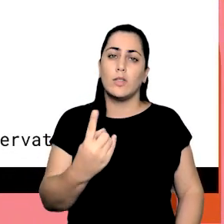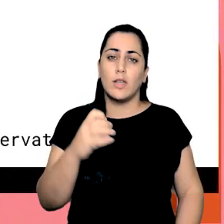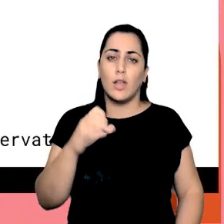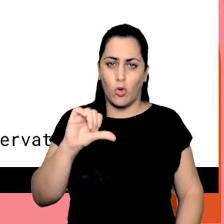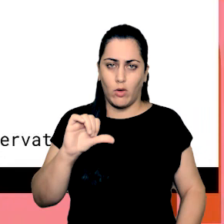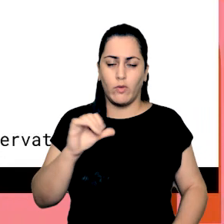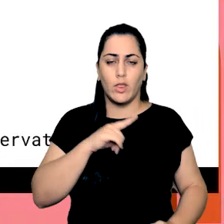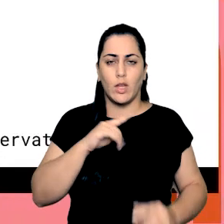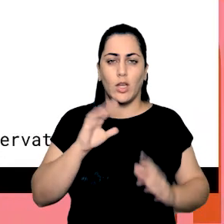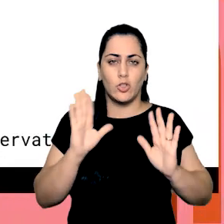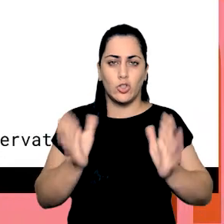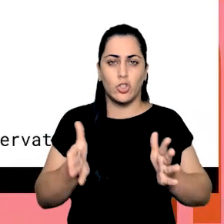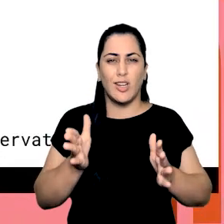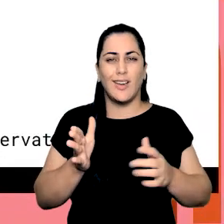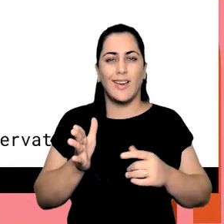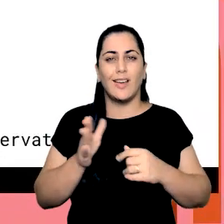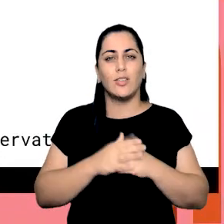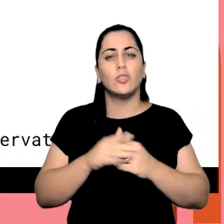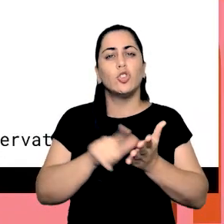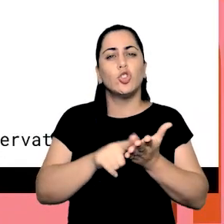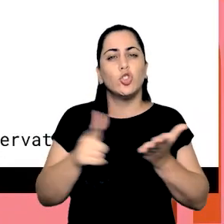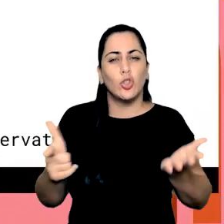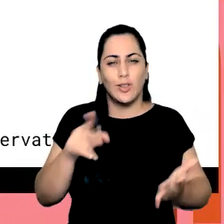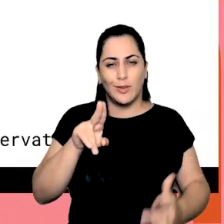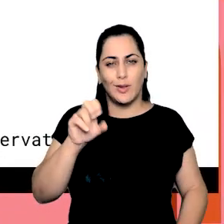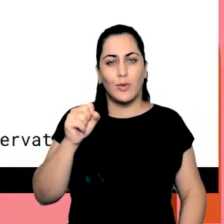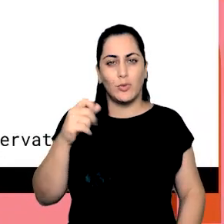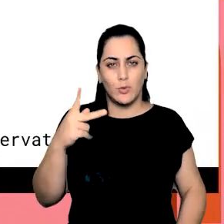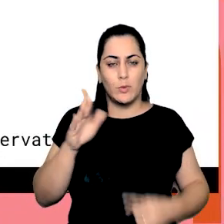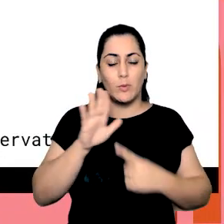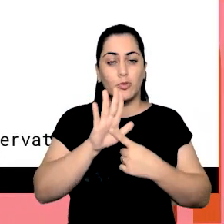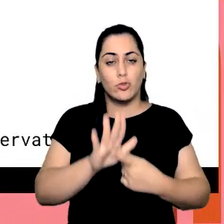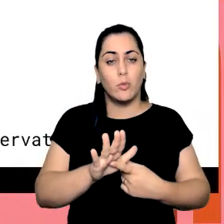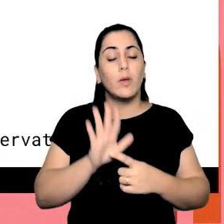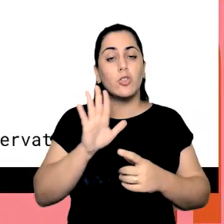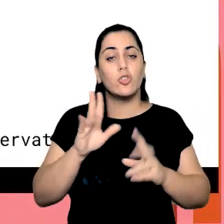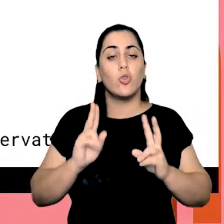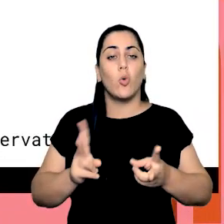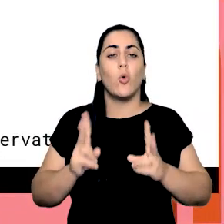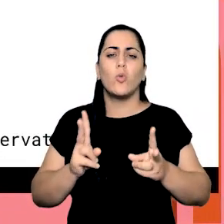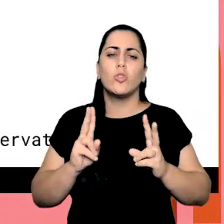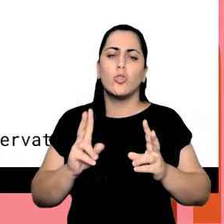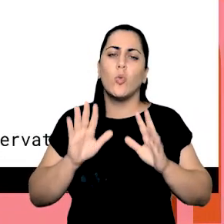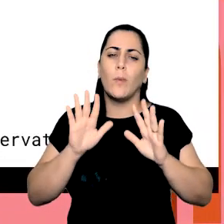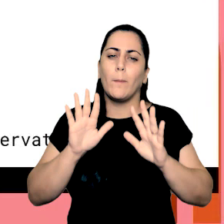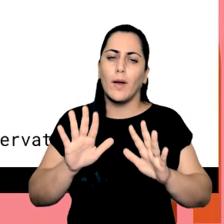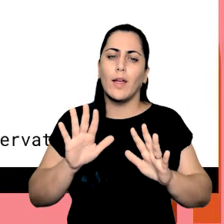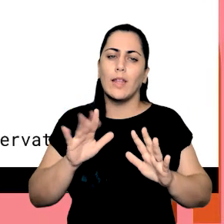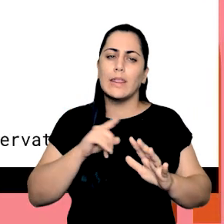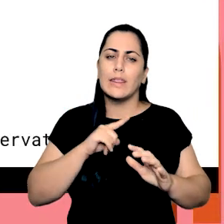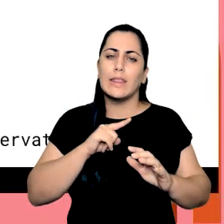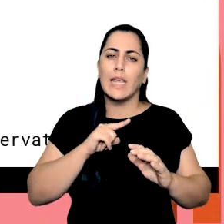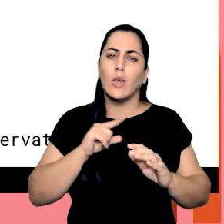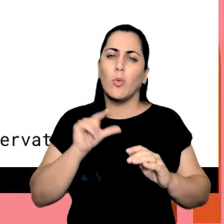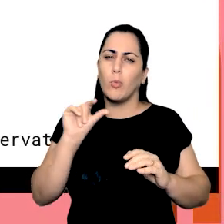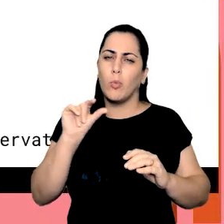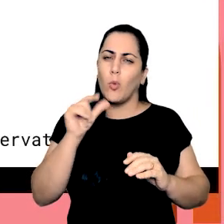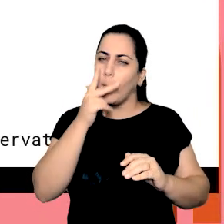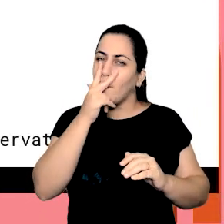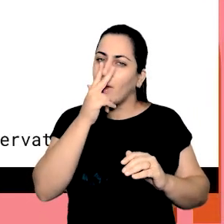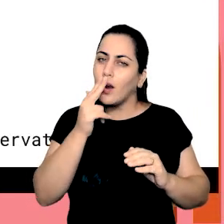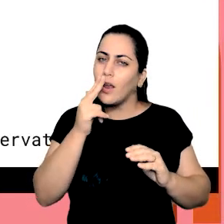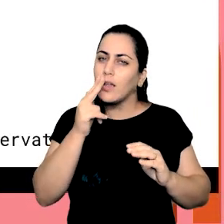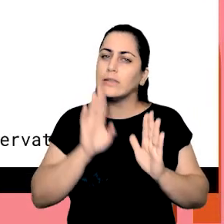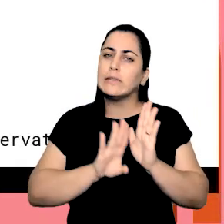na na própria reportagem do jornal da USP e aí a gente continua mas tem uma leve né tá apontando pra uma